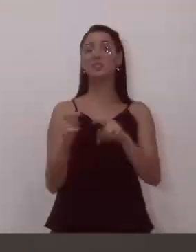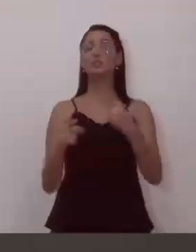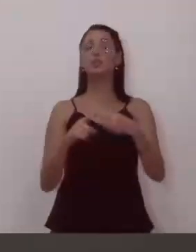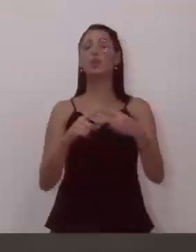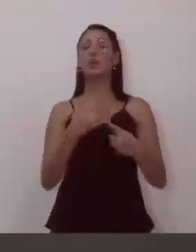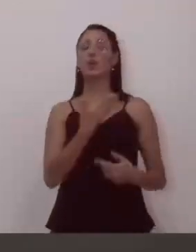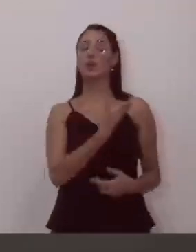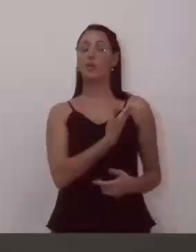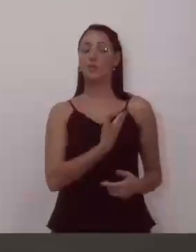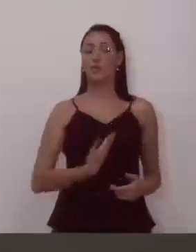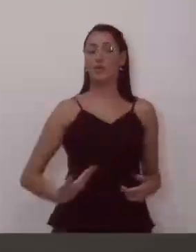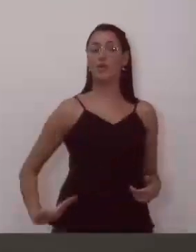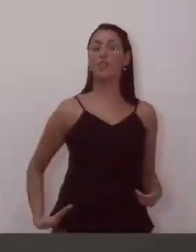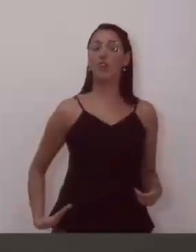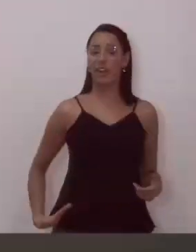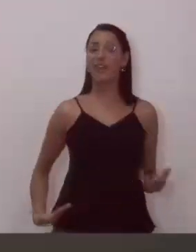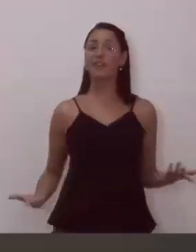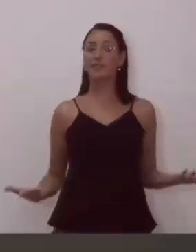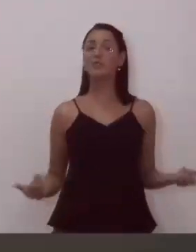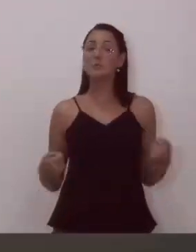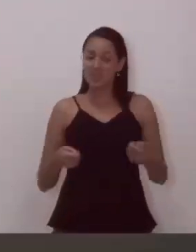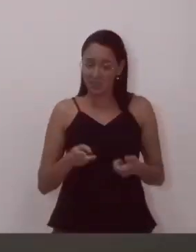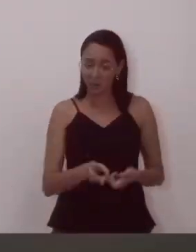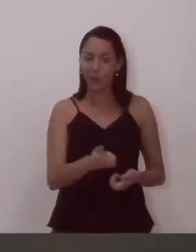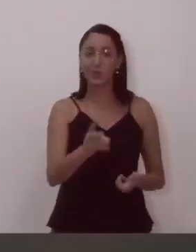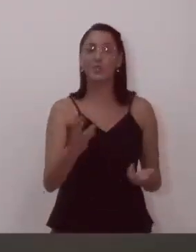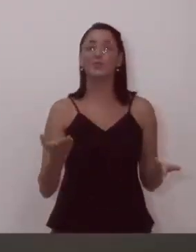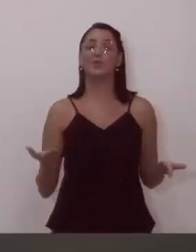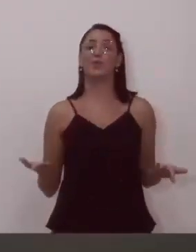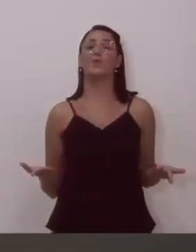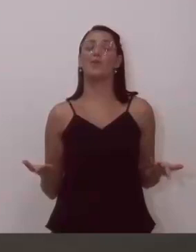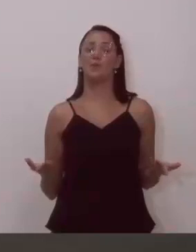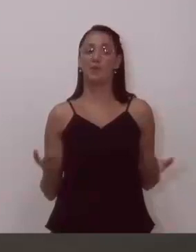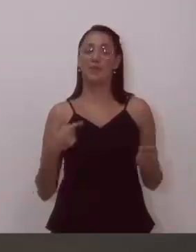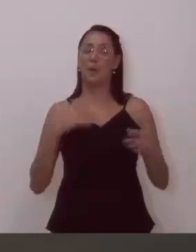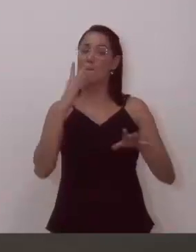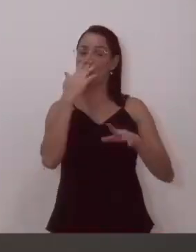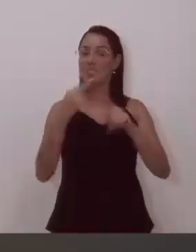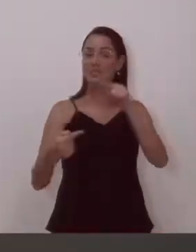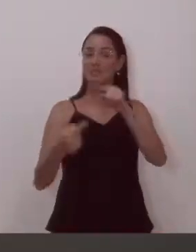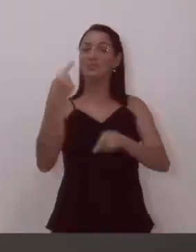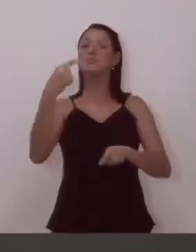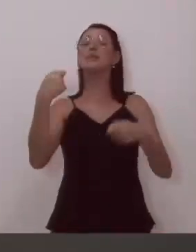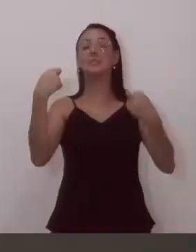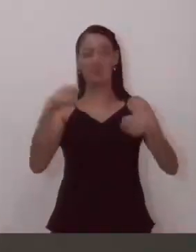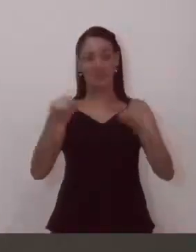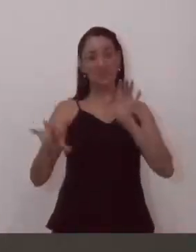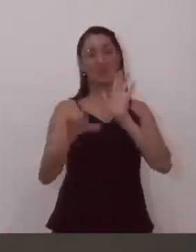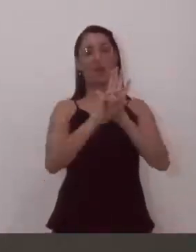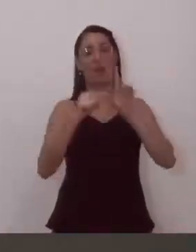querendo ir de encontro ao Legislativo.